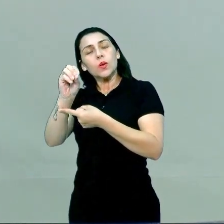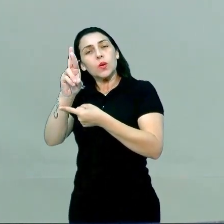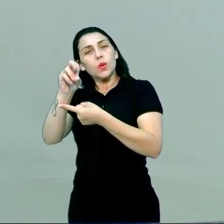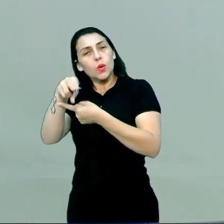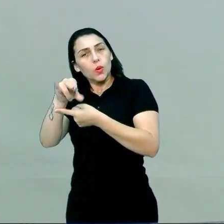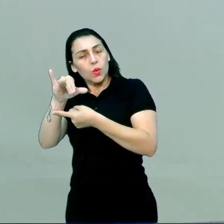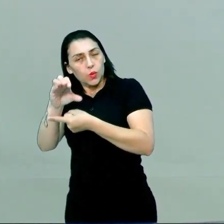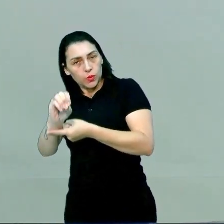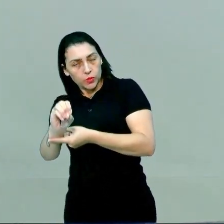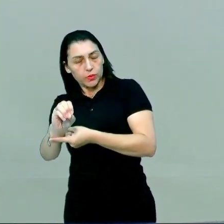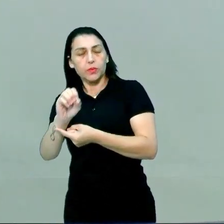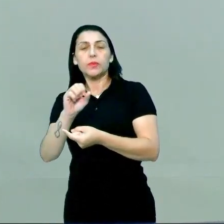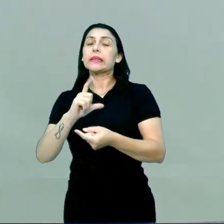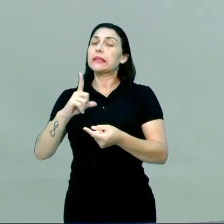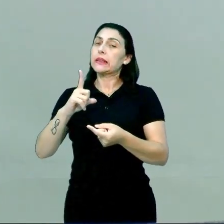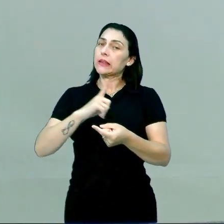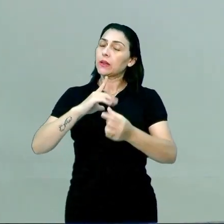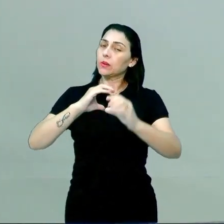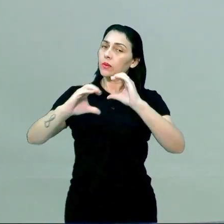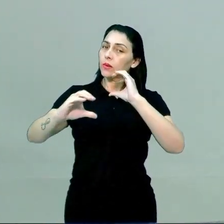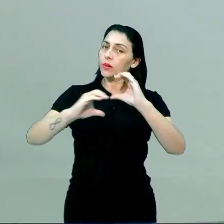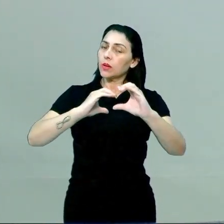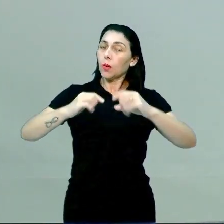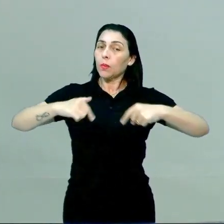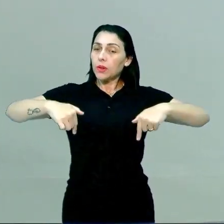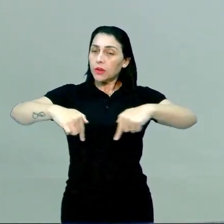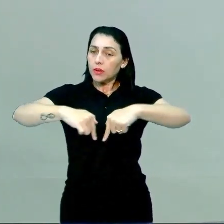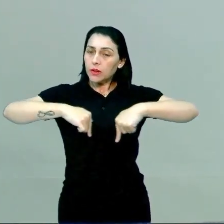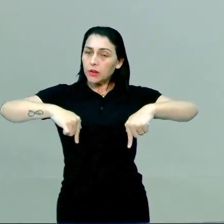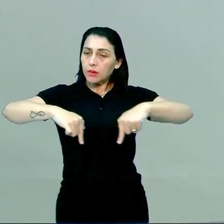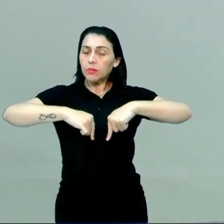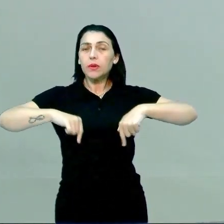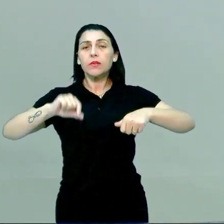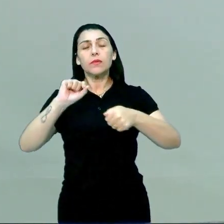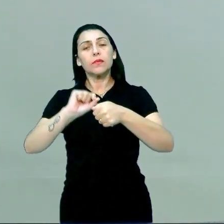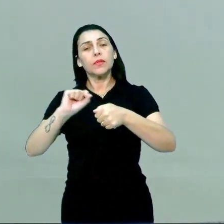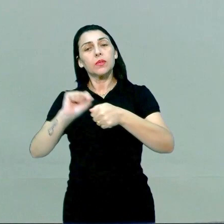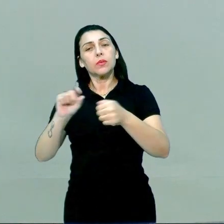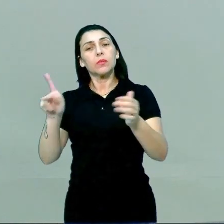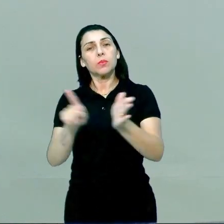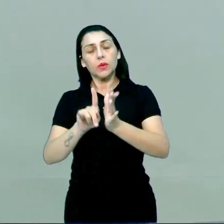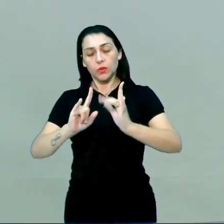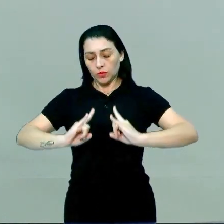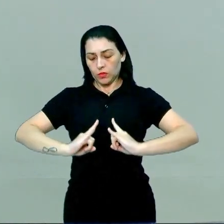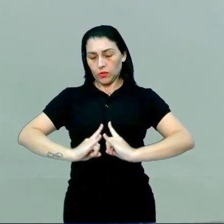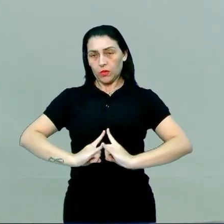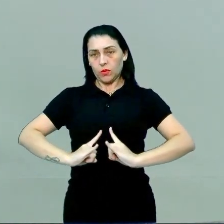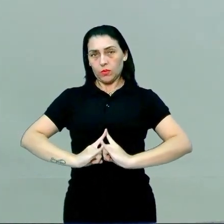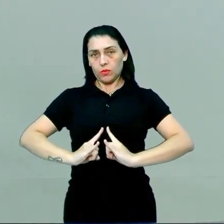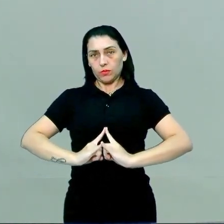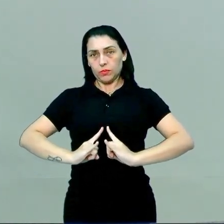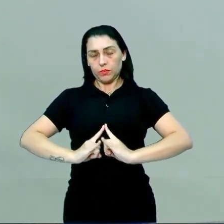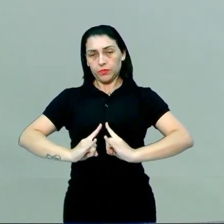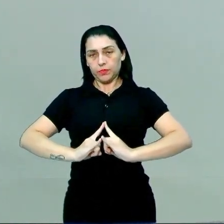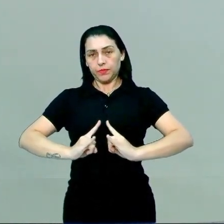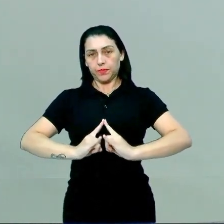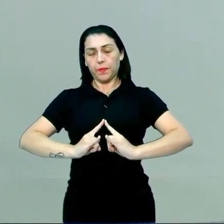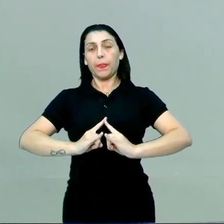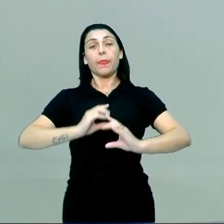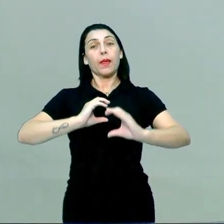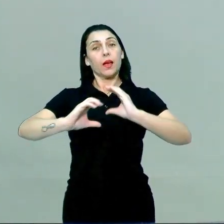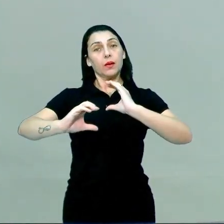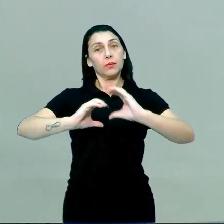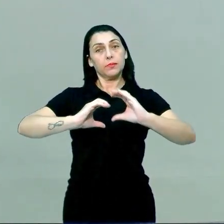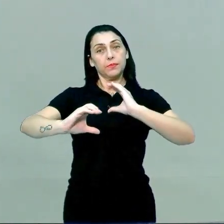impulso nervoso. E temos a comunicação química, que é realizada pelos hormônios, tá? Então, entre a